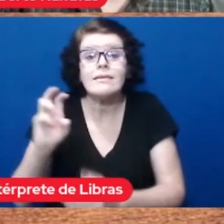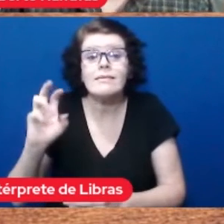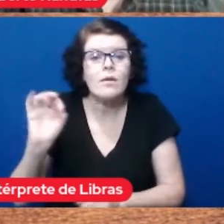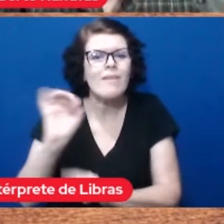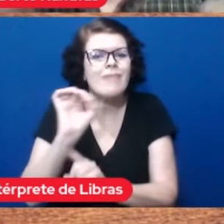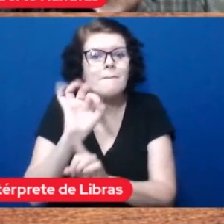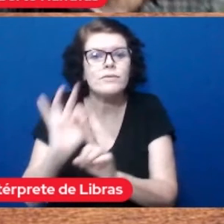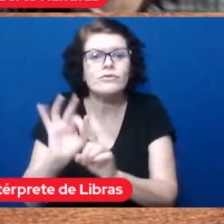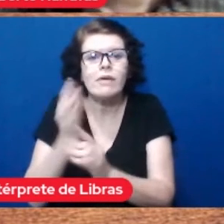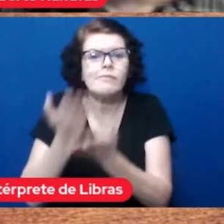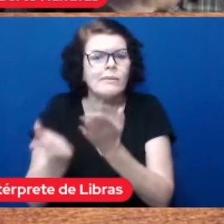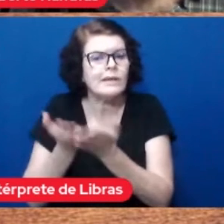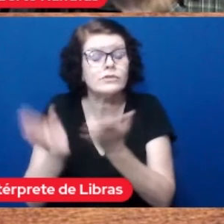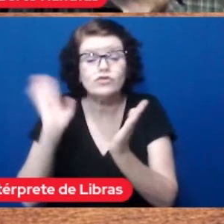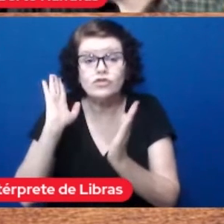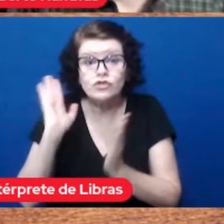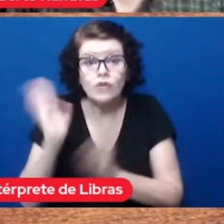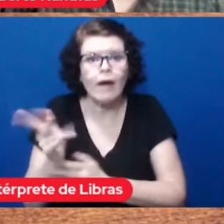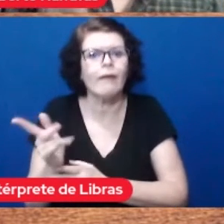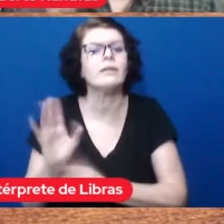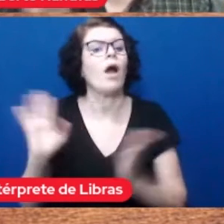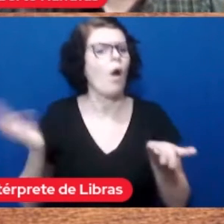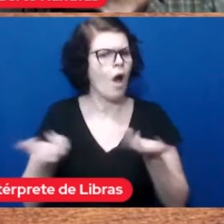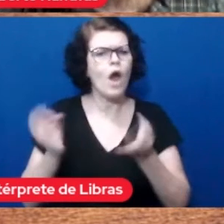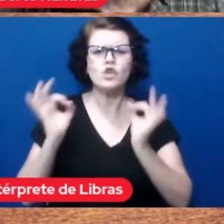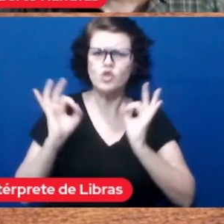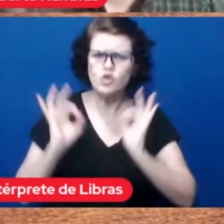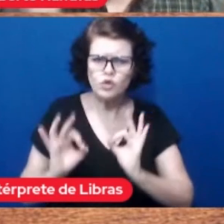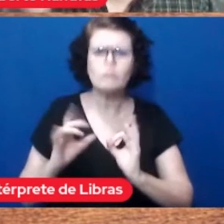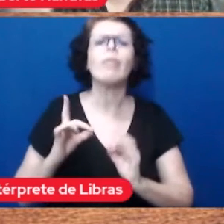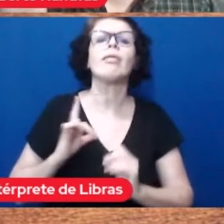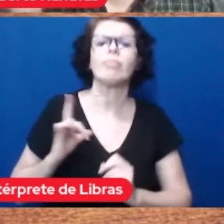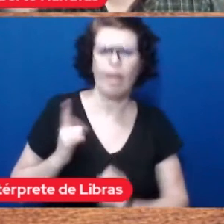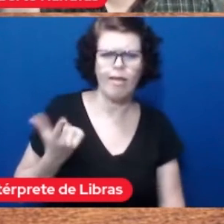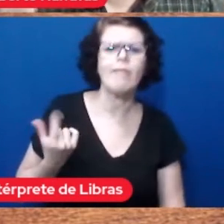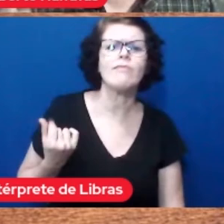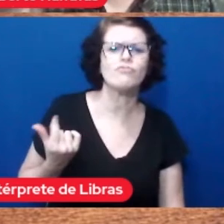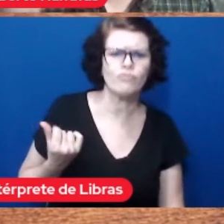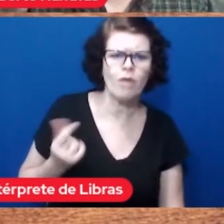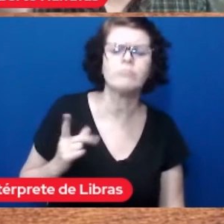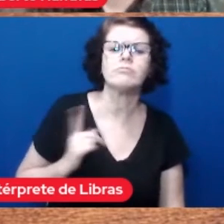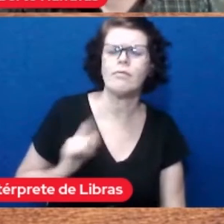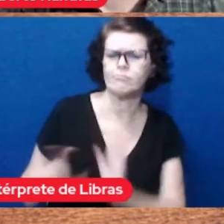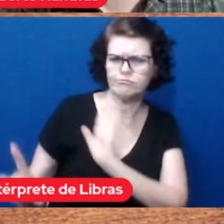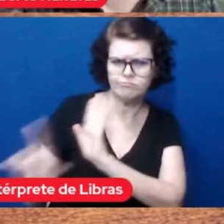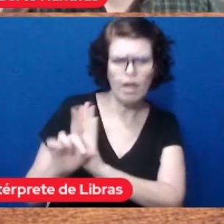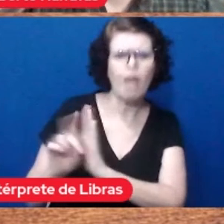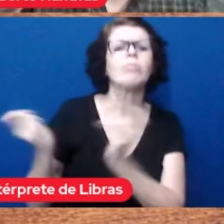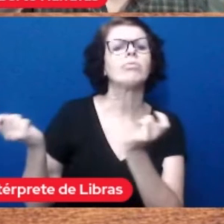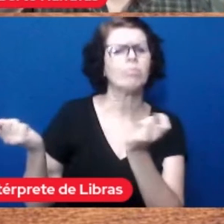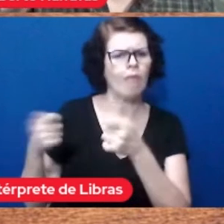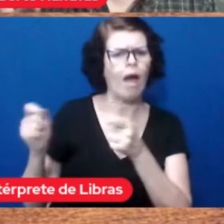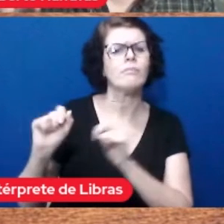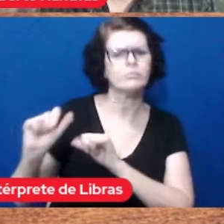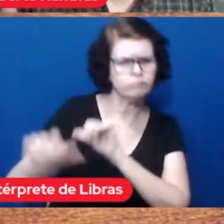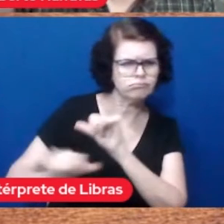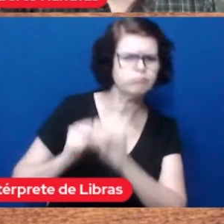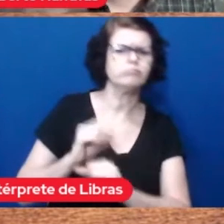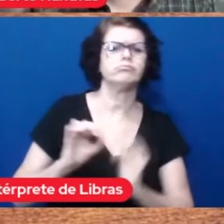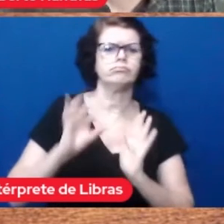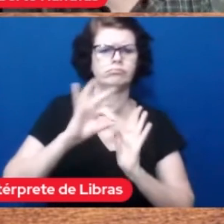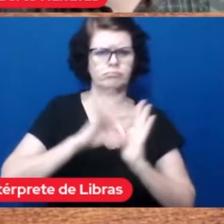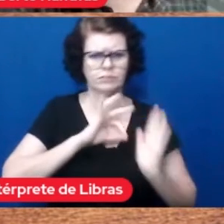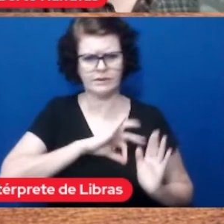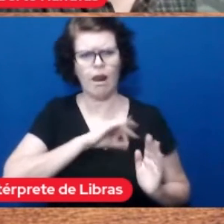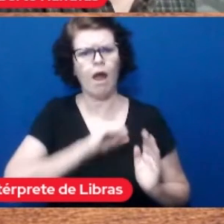salário então é absolutamente justo tem dinheiro tecnicamente e legalmente é possível dar esse reajuste dá